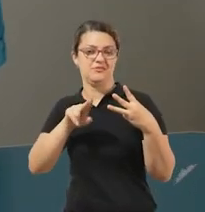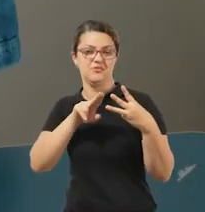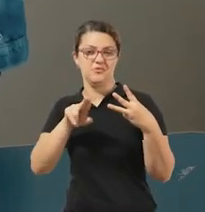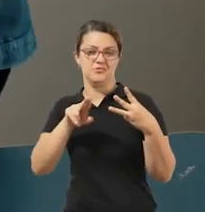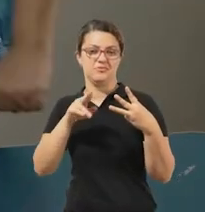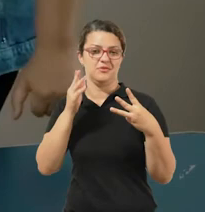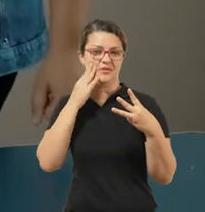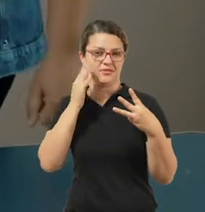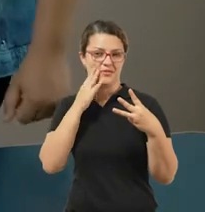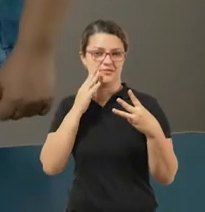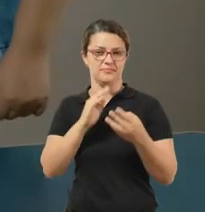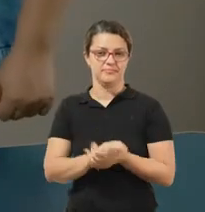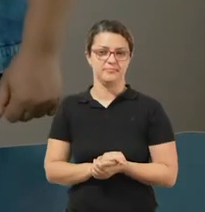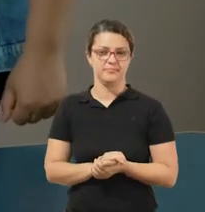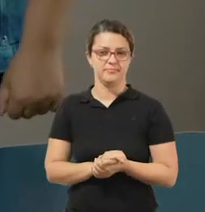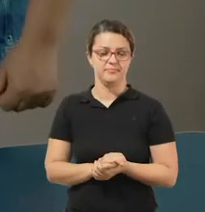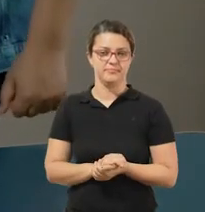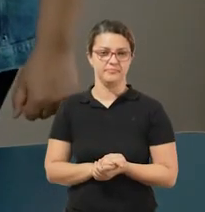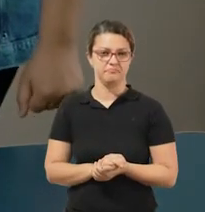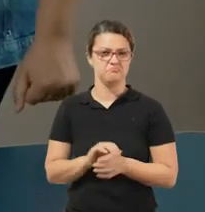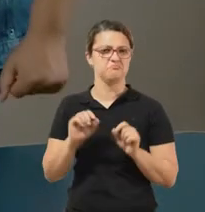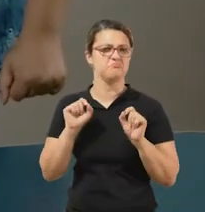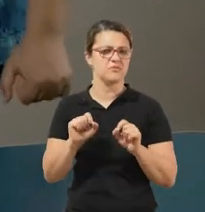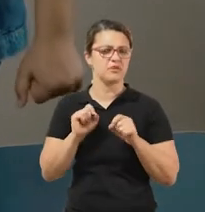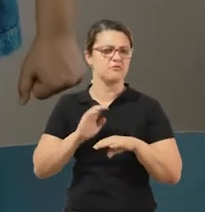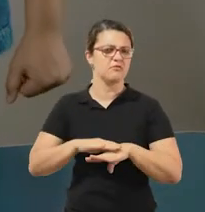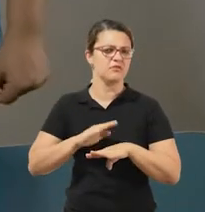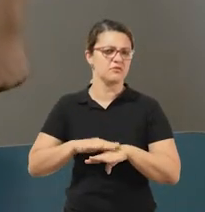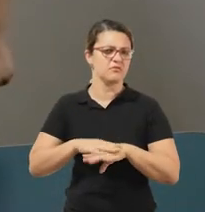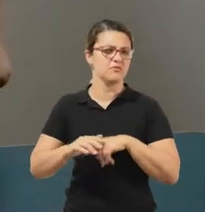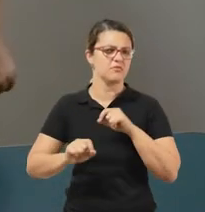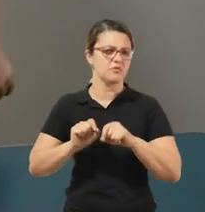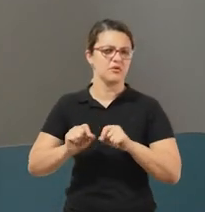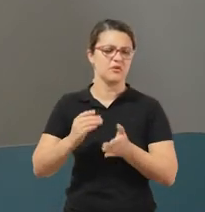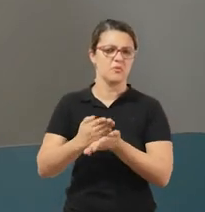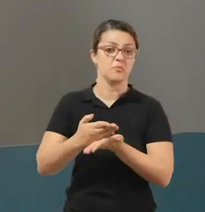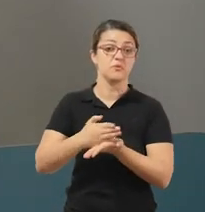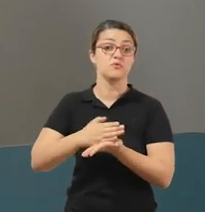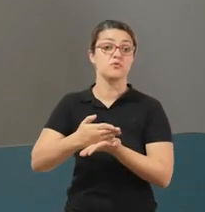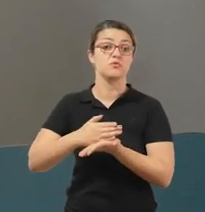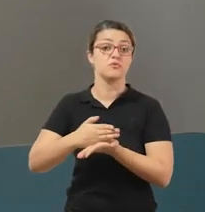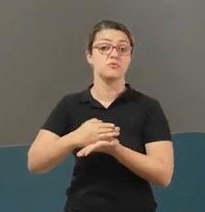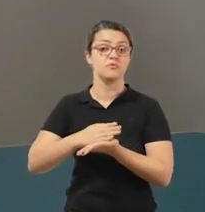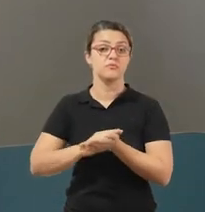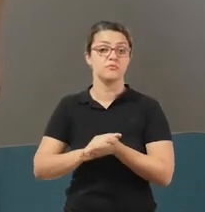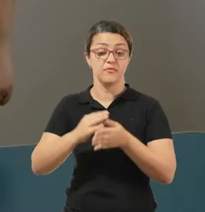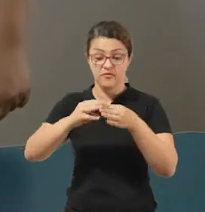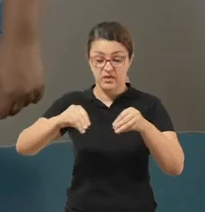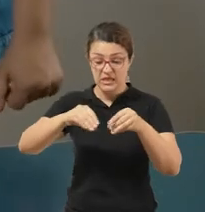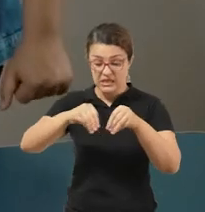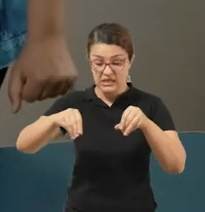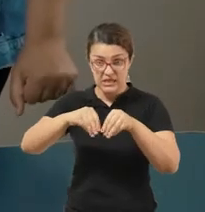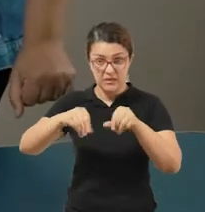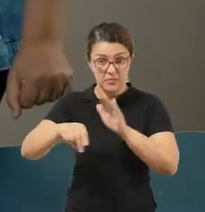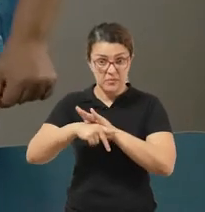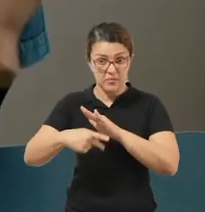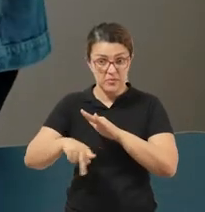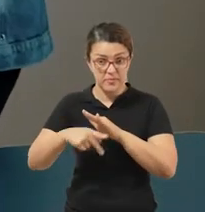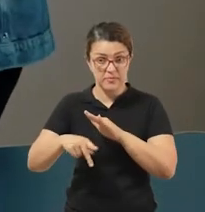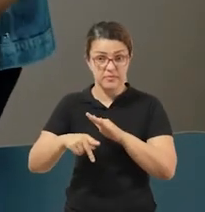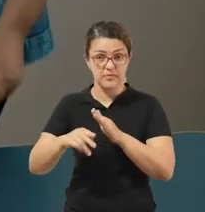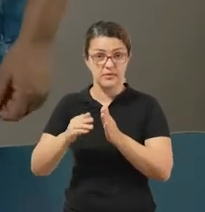você, é mandioca. O que nós podemos fazer com a mandioca? Farinha de mandioca,